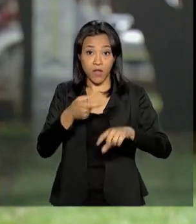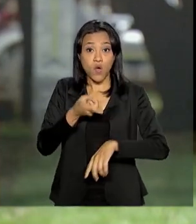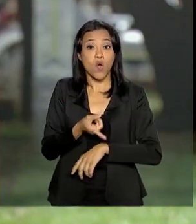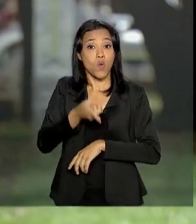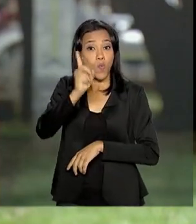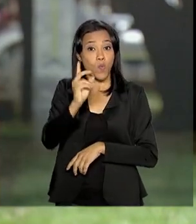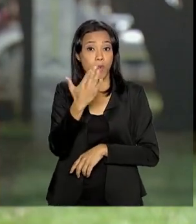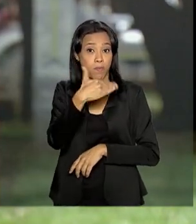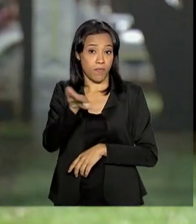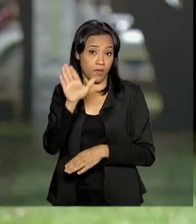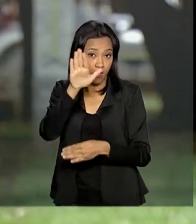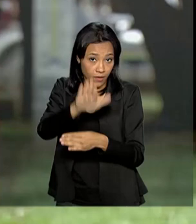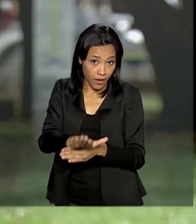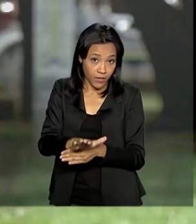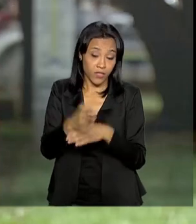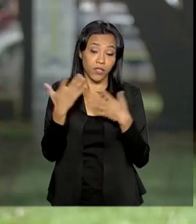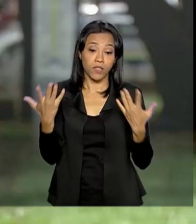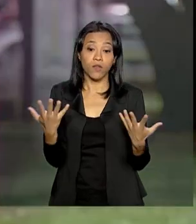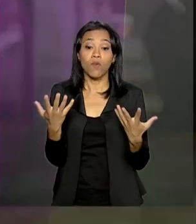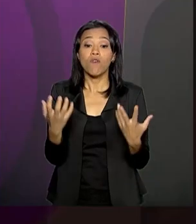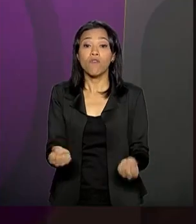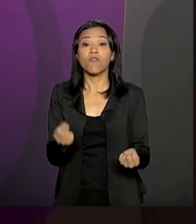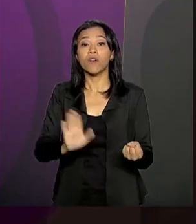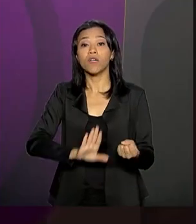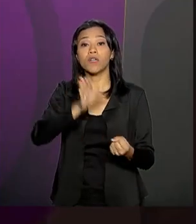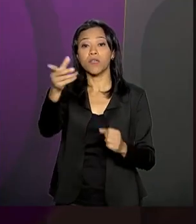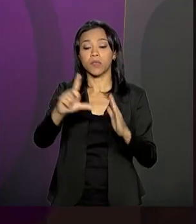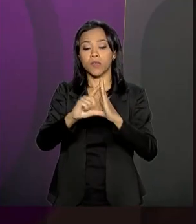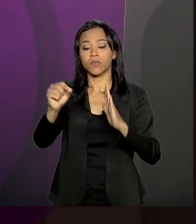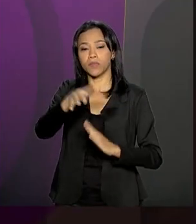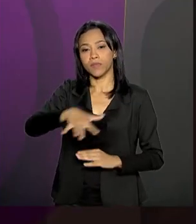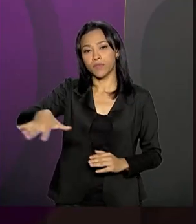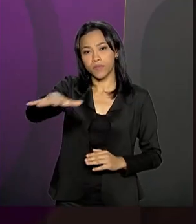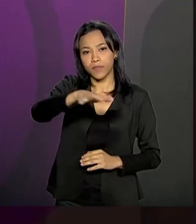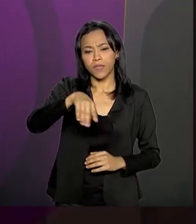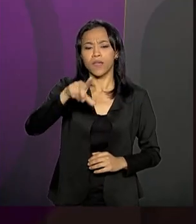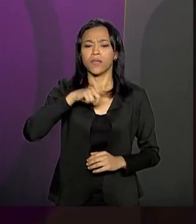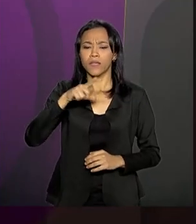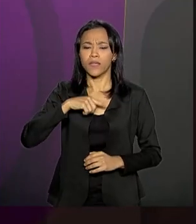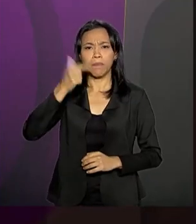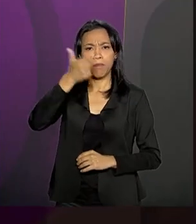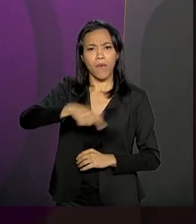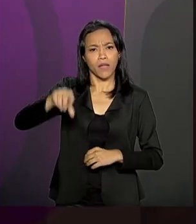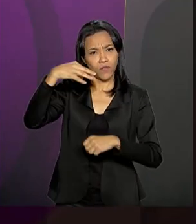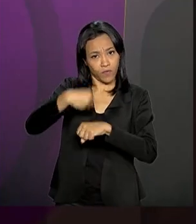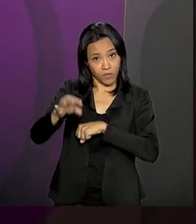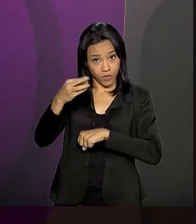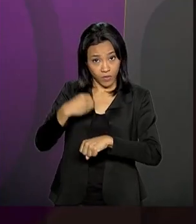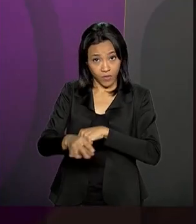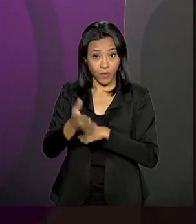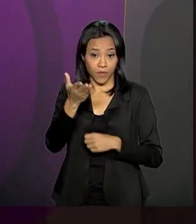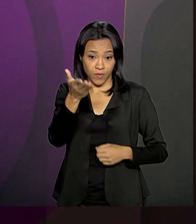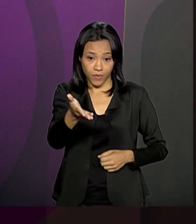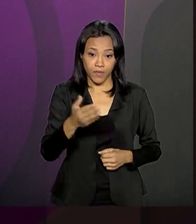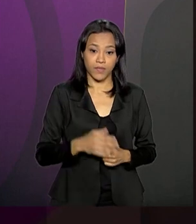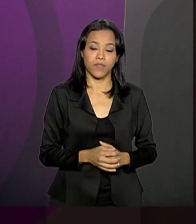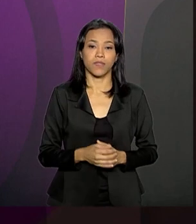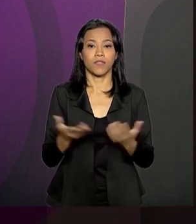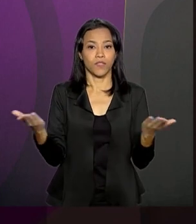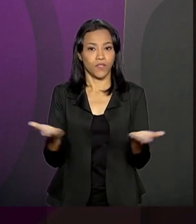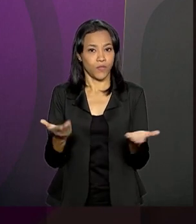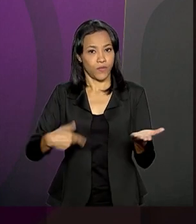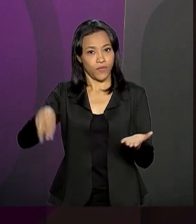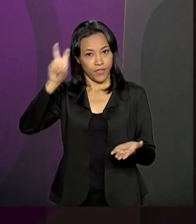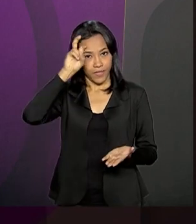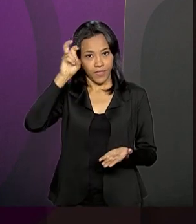tarde. Agora, vamos ao Palácio do Planalto com a repórter Luana Karen, que tem mais informações para a gente desta quinta